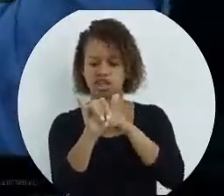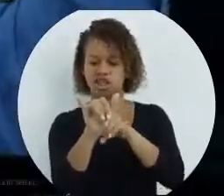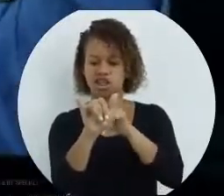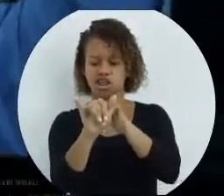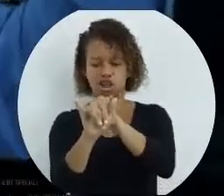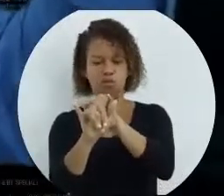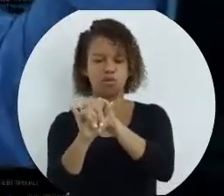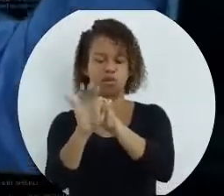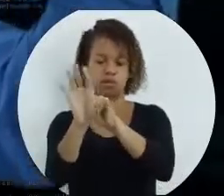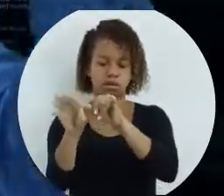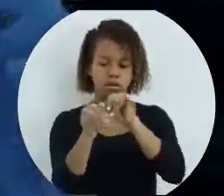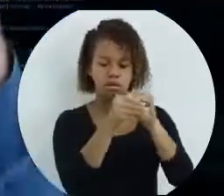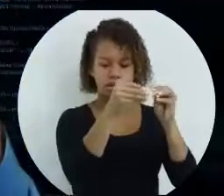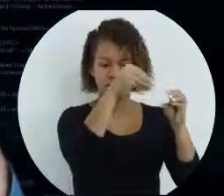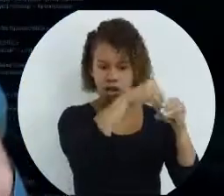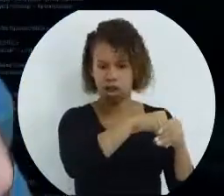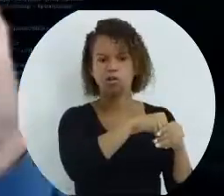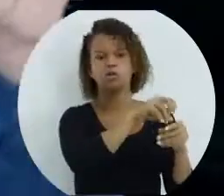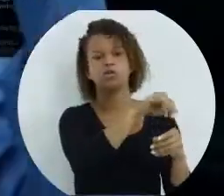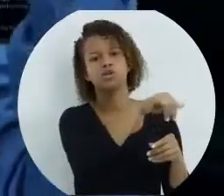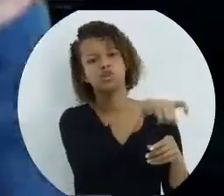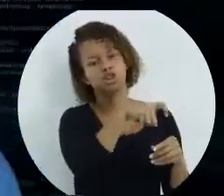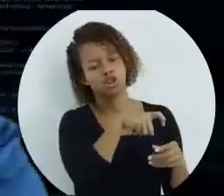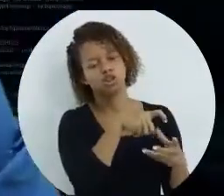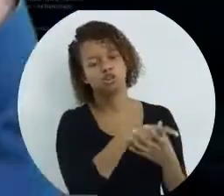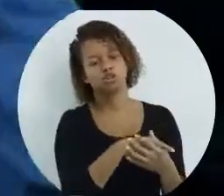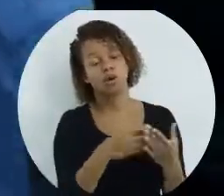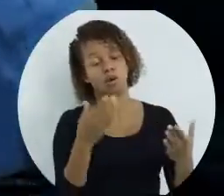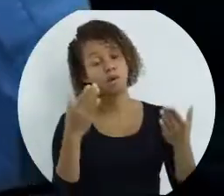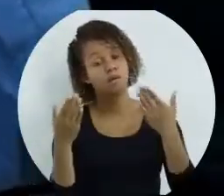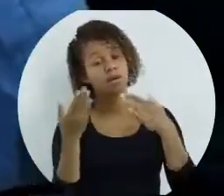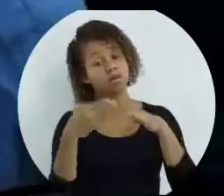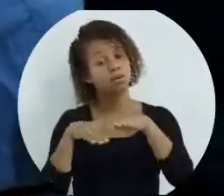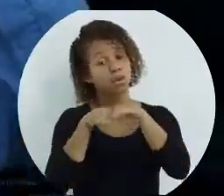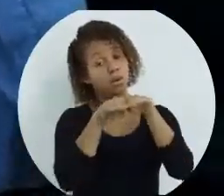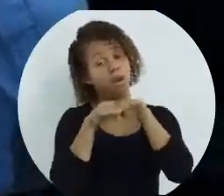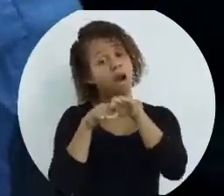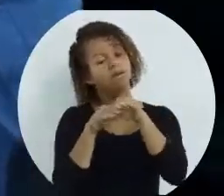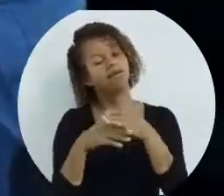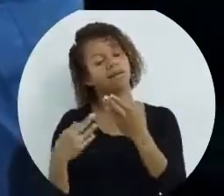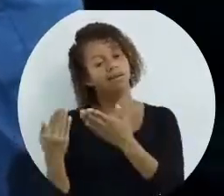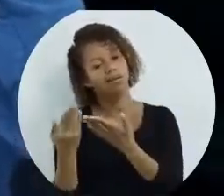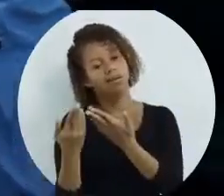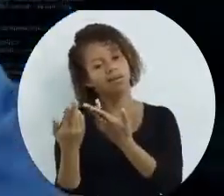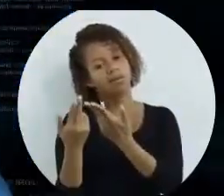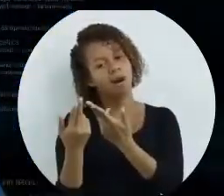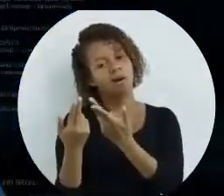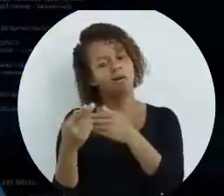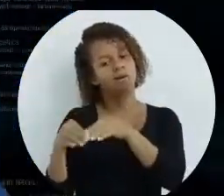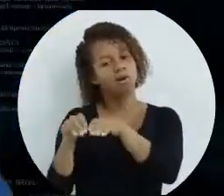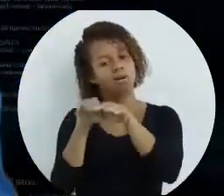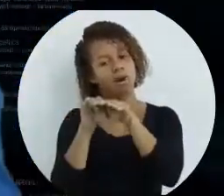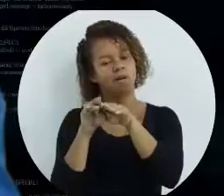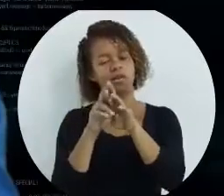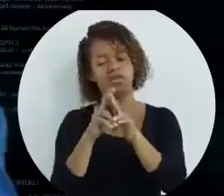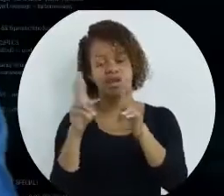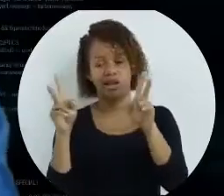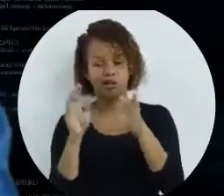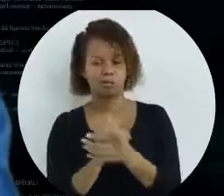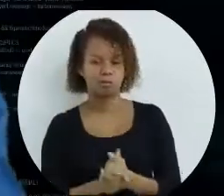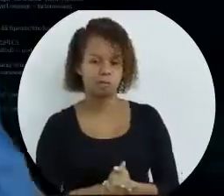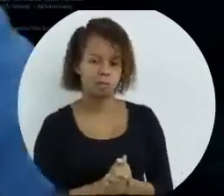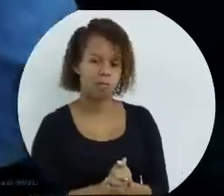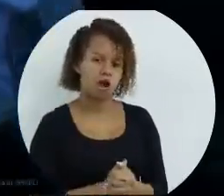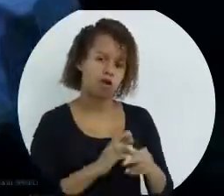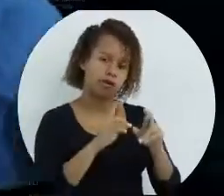ser colocado dentro de x. Então, atente que a comparação de igualdade é feita por igual, igual. E a diferente? O diferente?